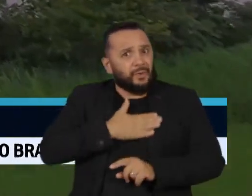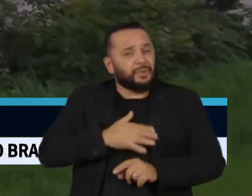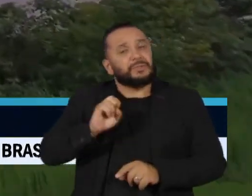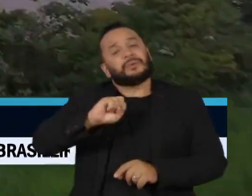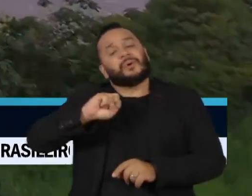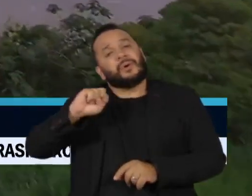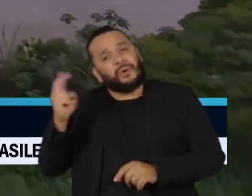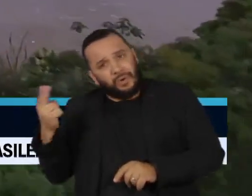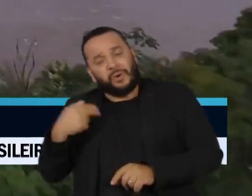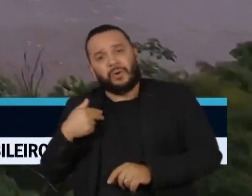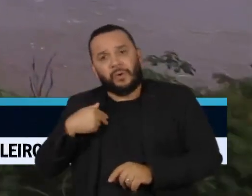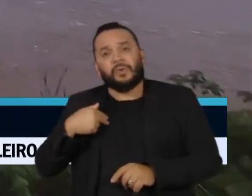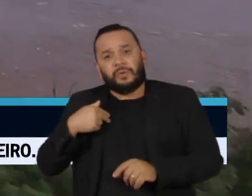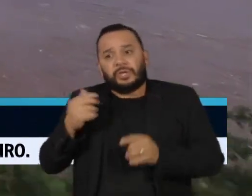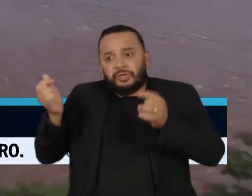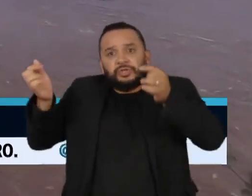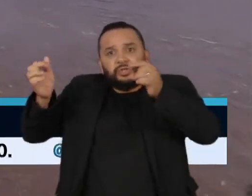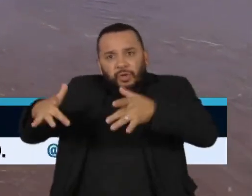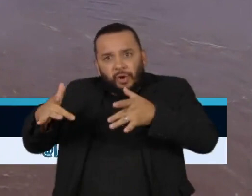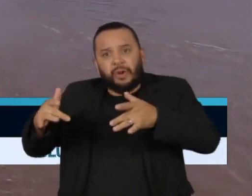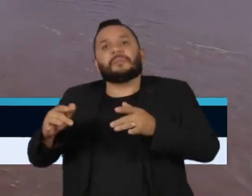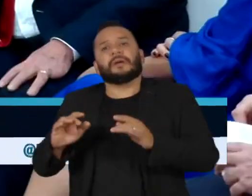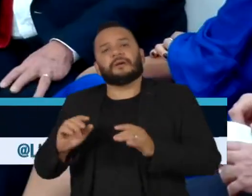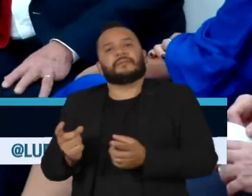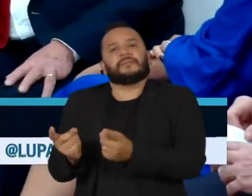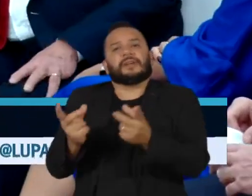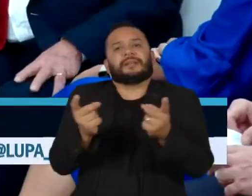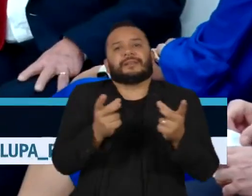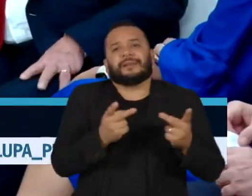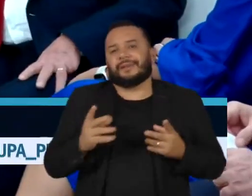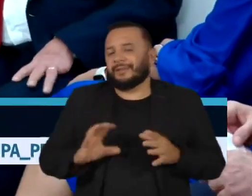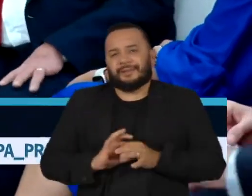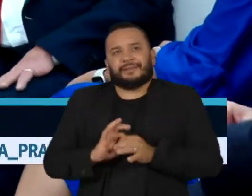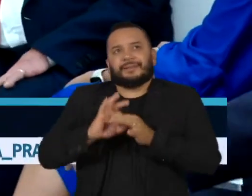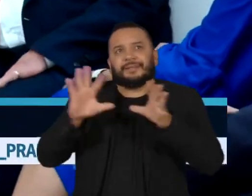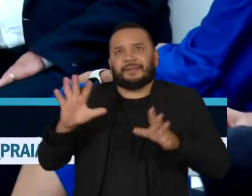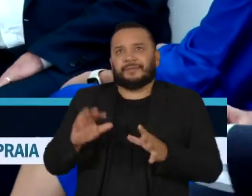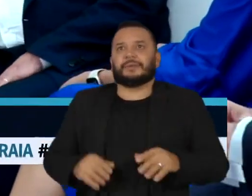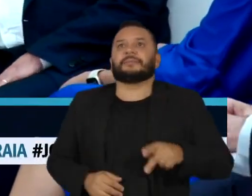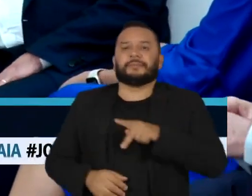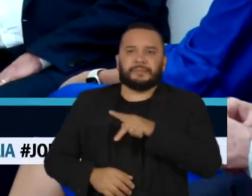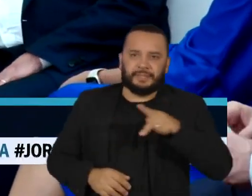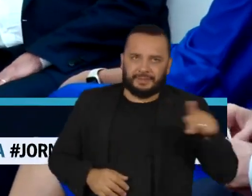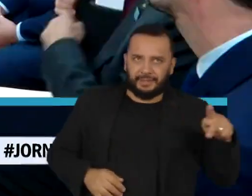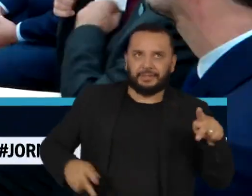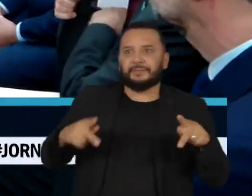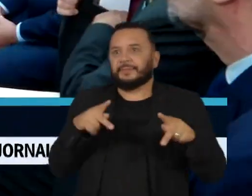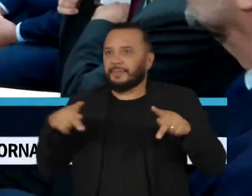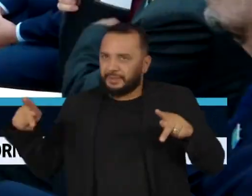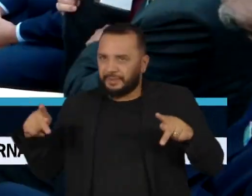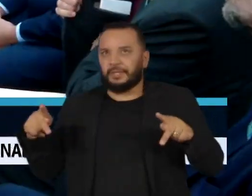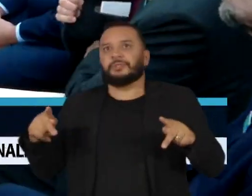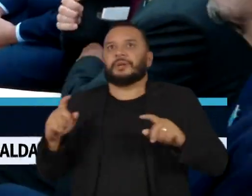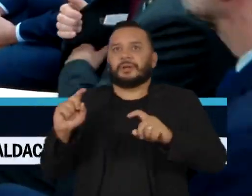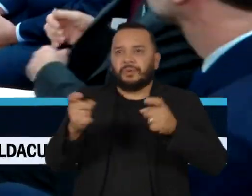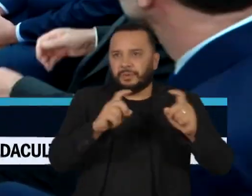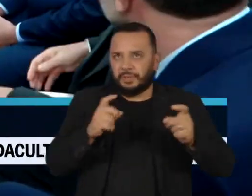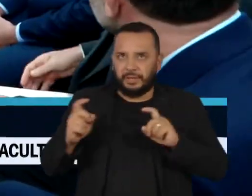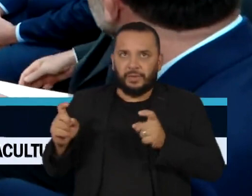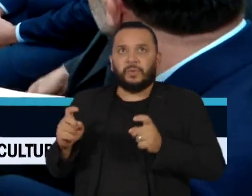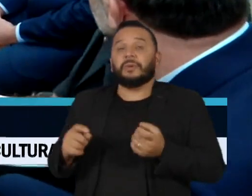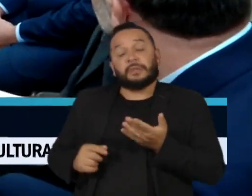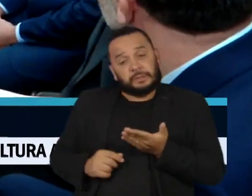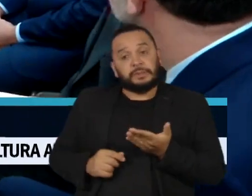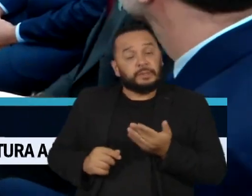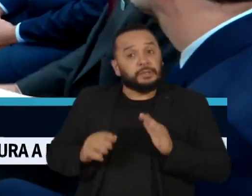disponibilizar o excedente no mercado livre. Os dois presidentes também tiveram um encontro bilateral. Benítez